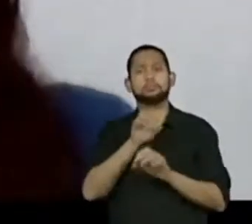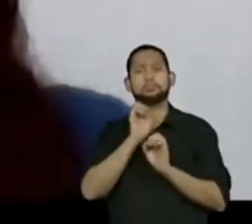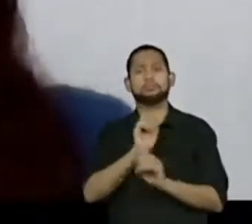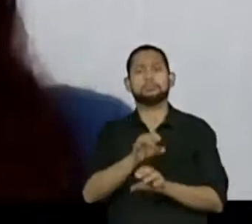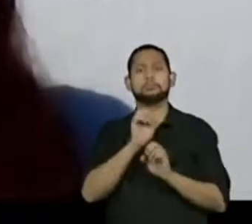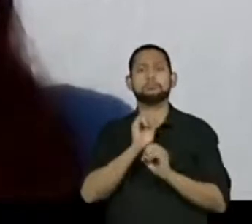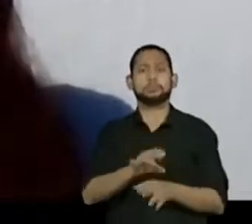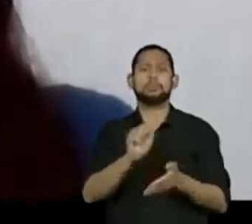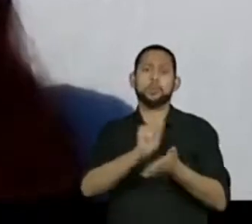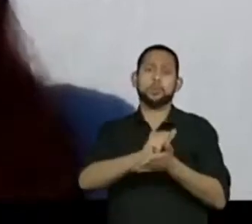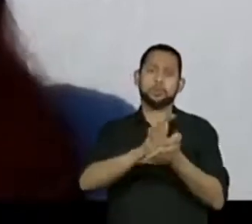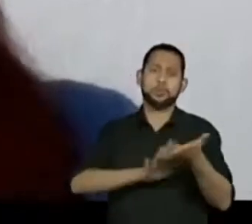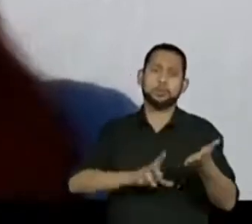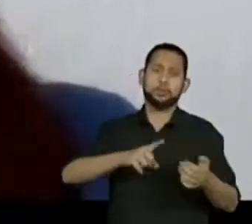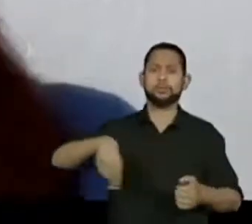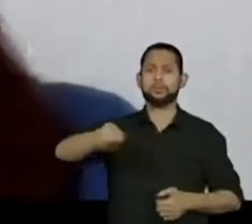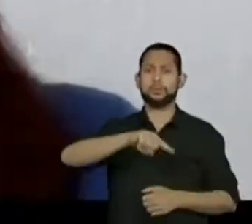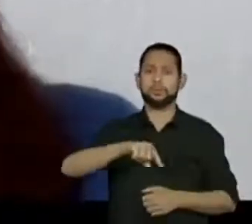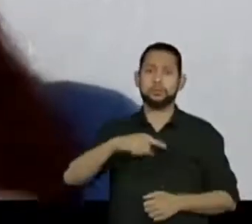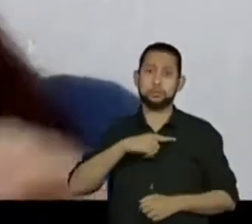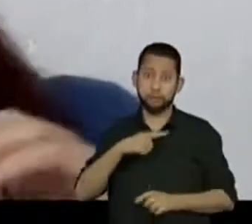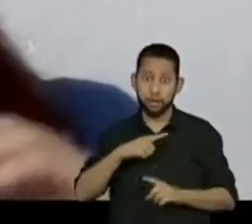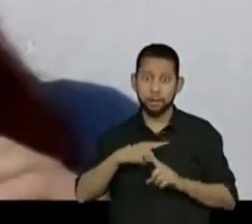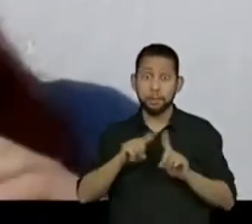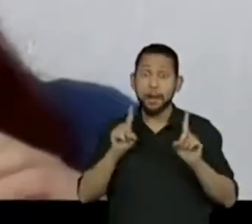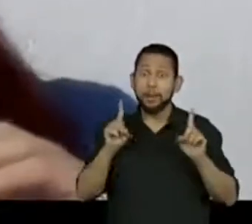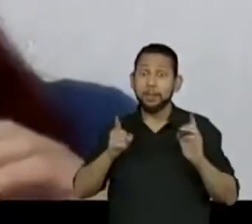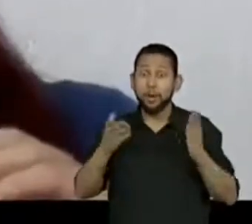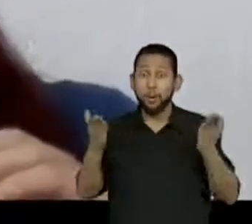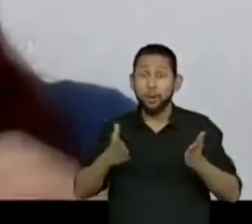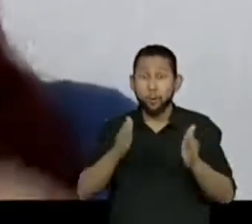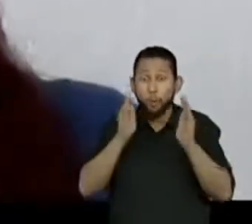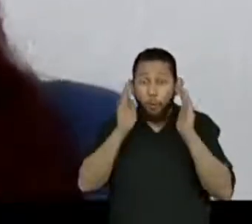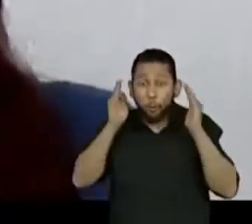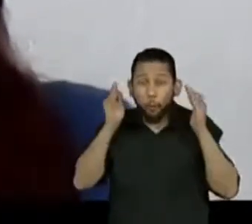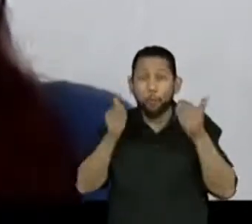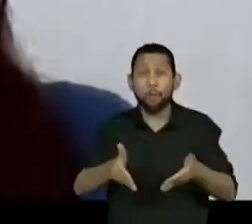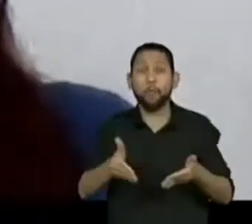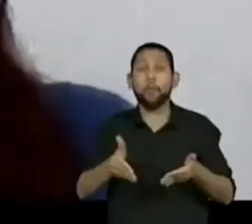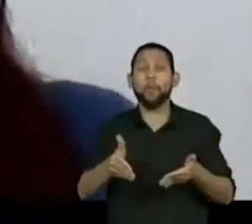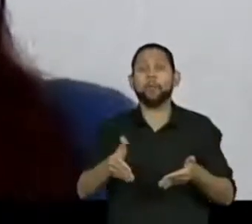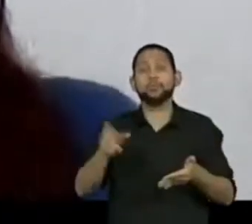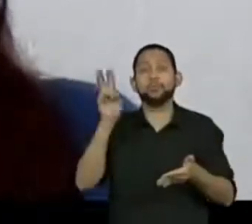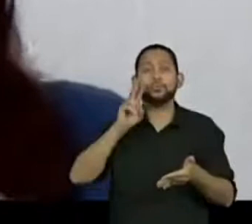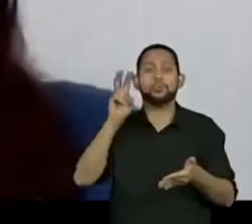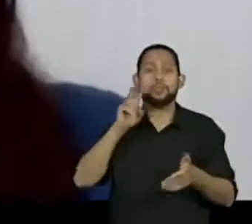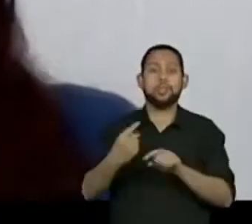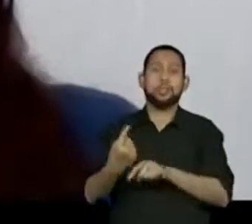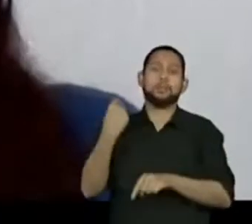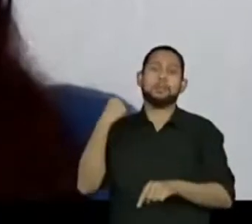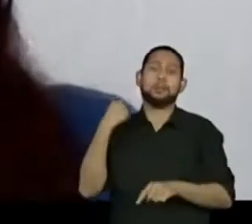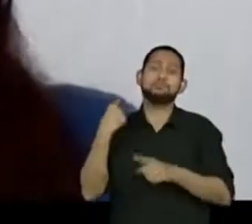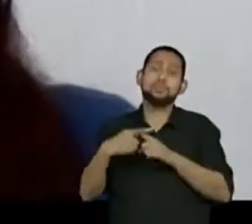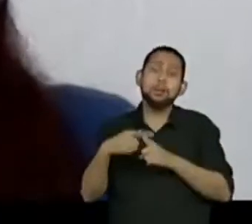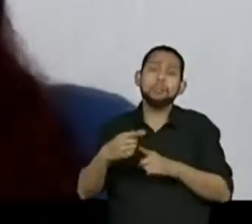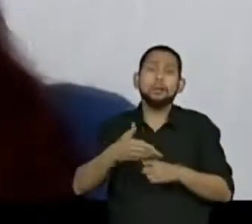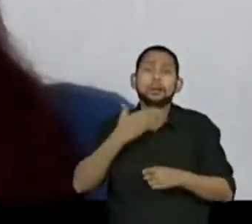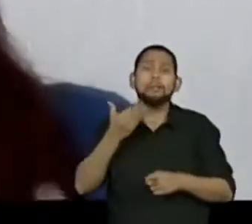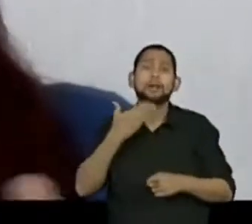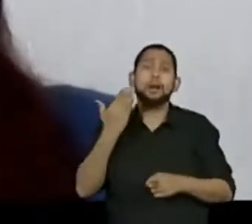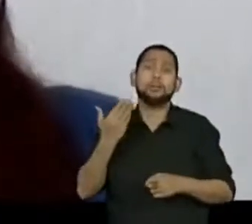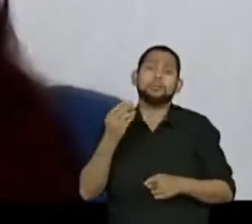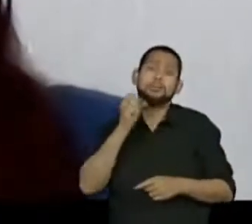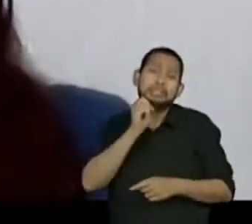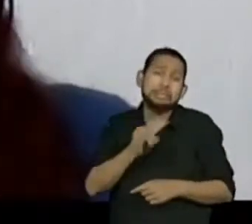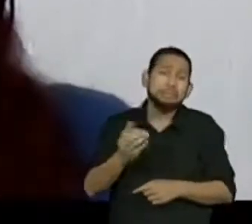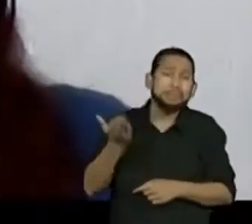nas atividades de vocês. Só que a gente vai dar um enfoque um pouquinho de retomada. Facilitando aí para as crianças que